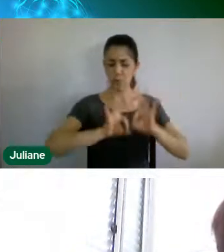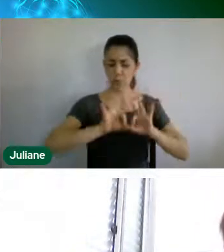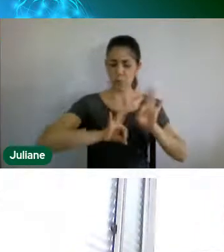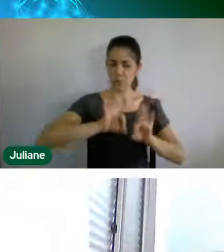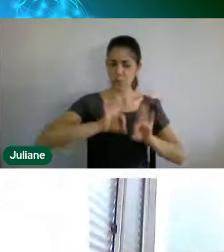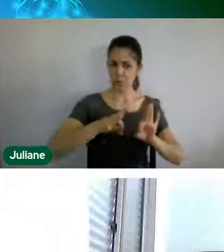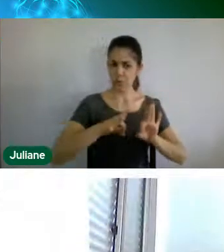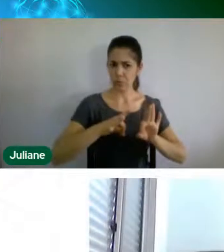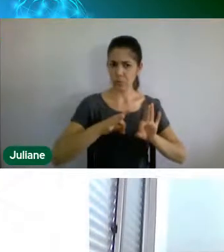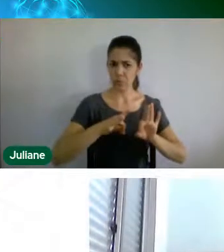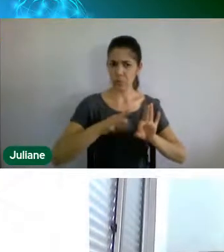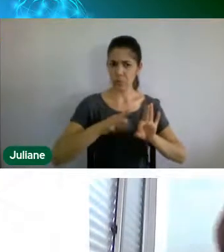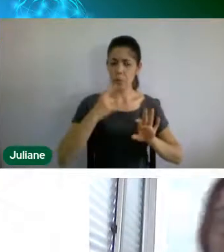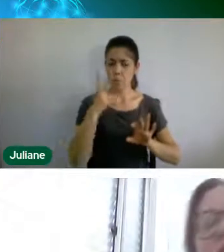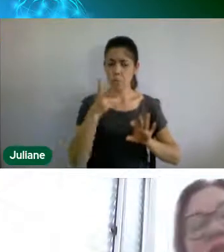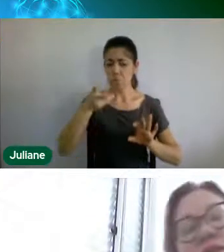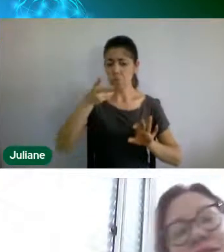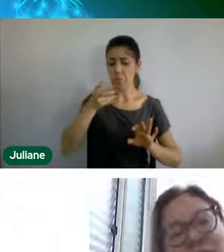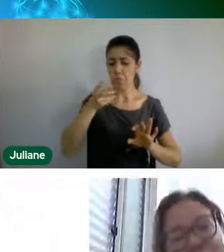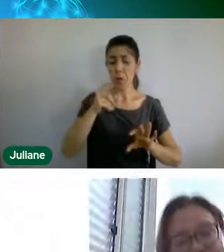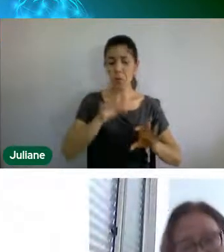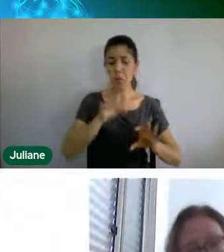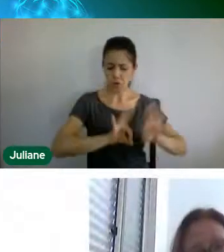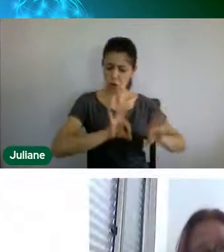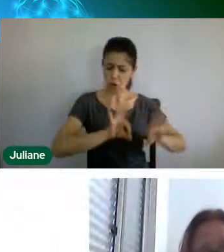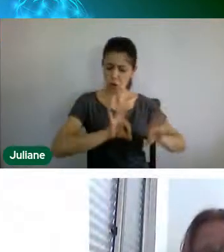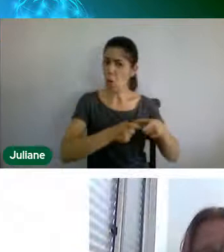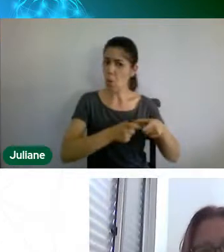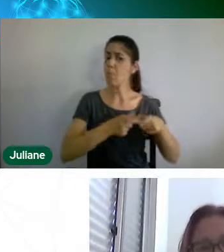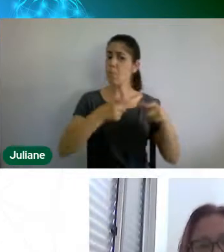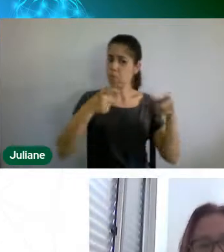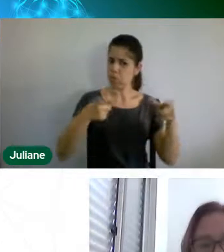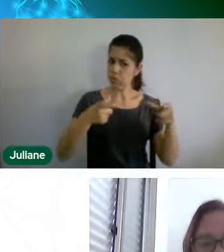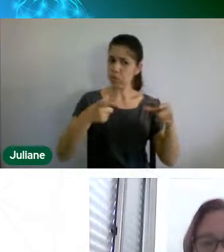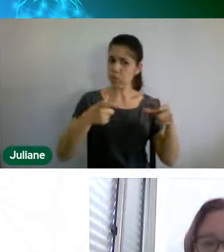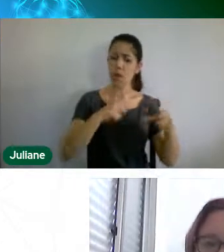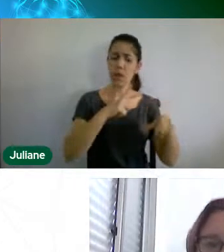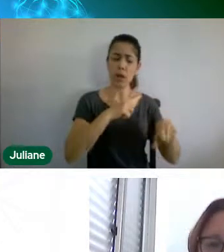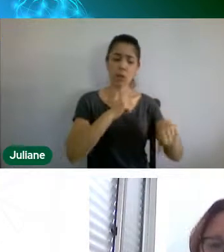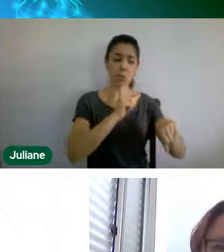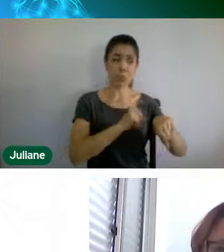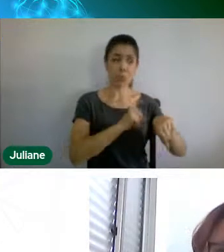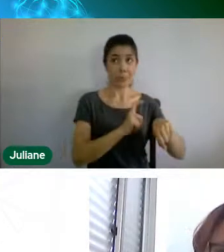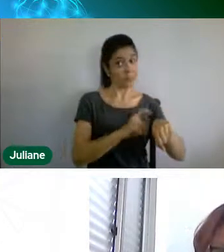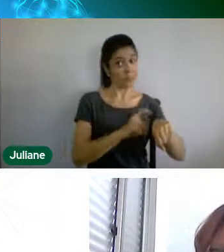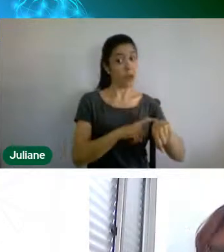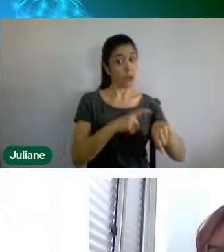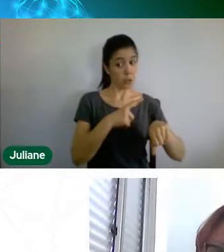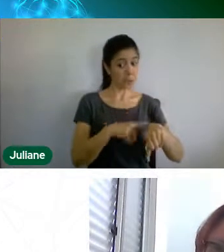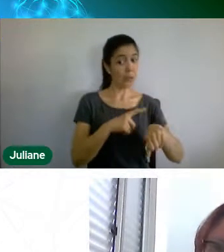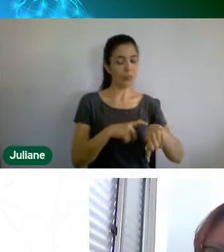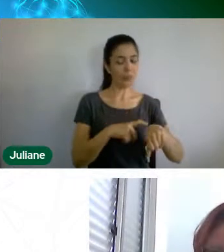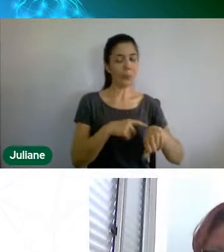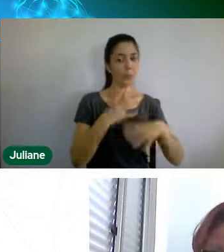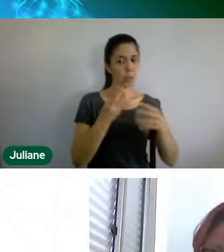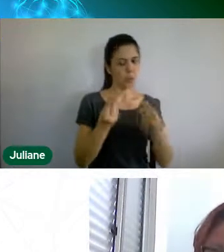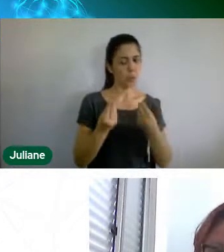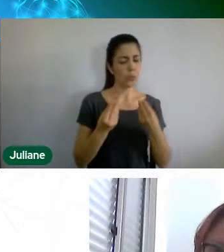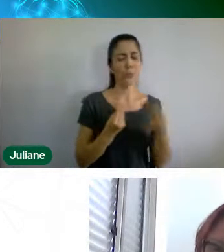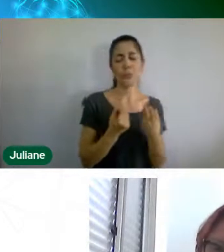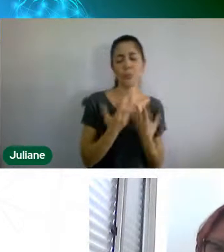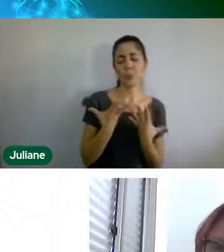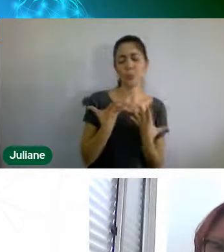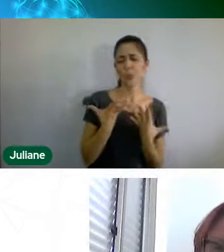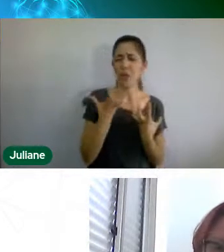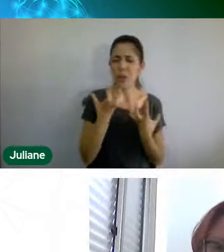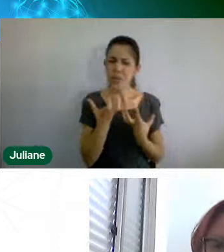bem amplo, né, que demanda bastante tempo, eu quero que falhe um pouquinho para a gente, assim, quando que começou esse projeto,